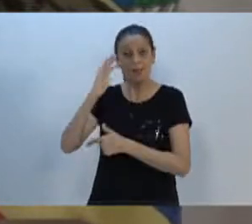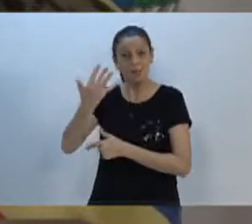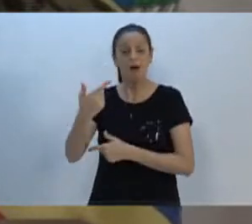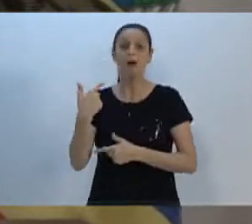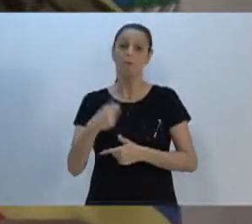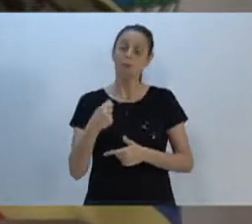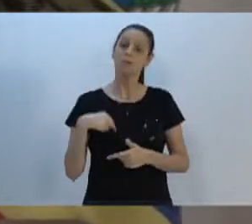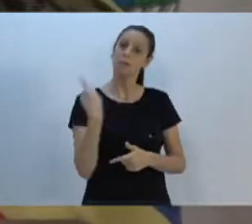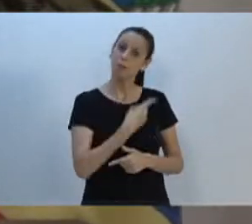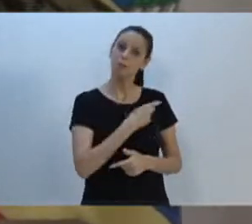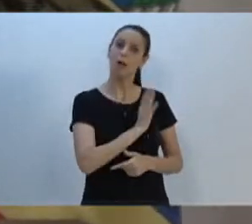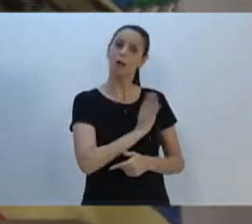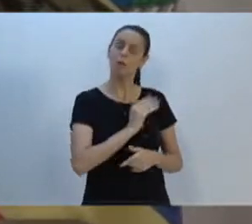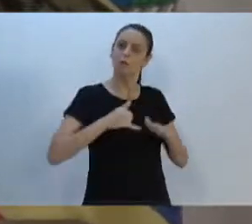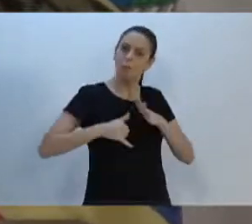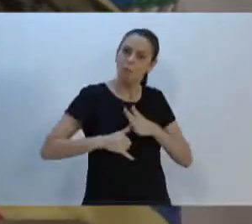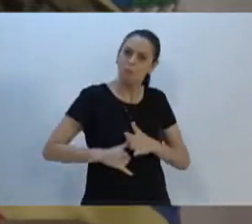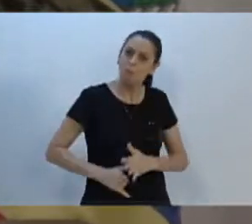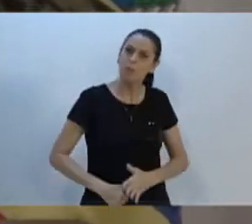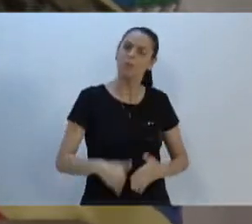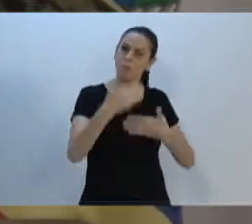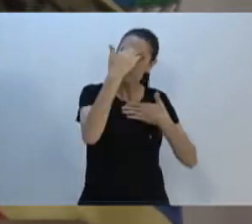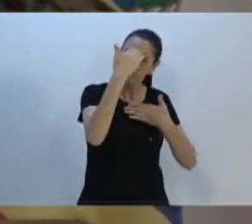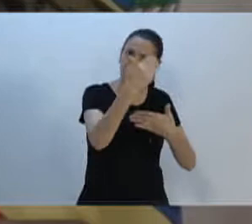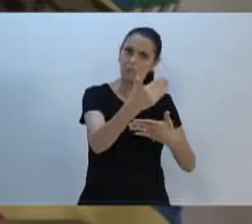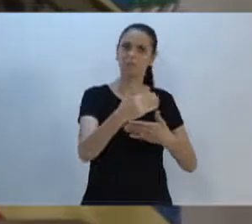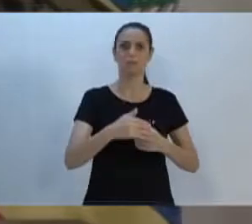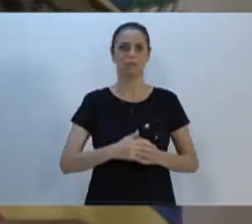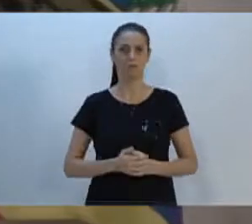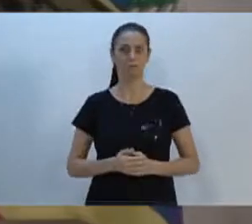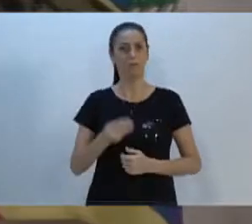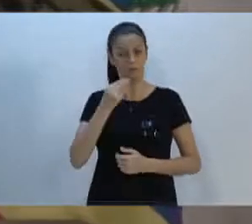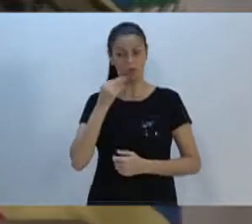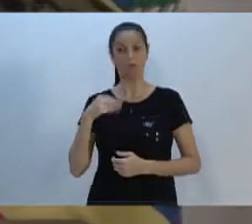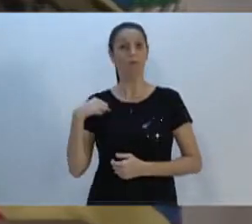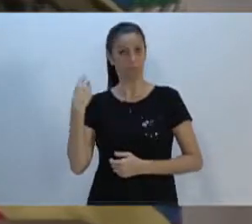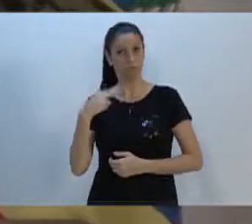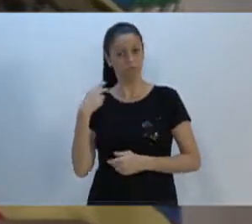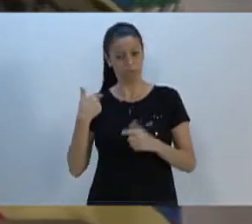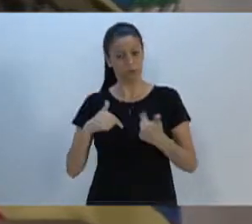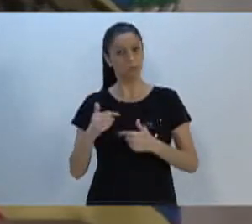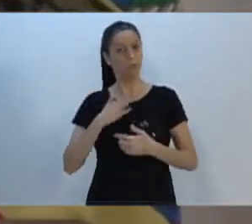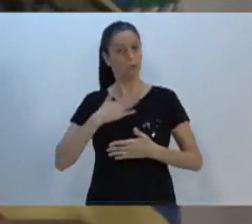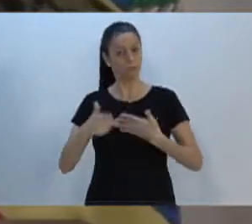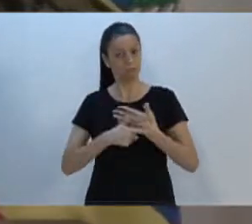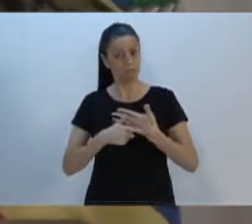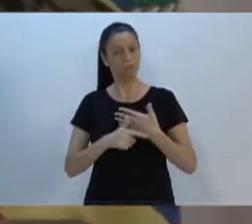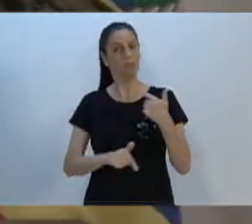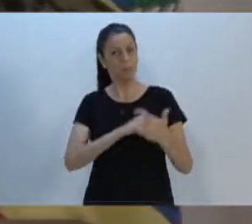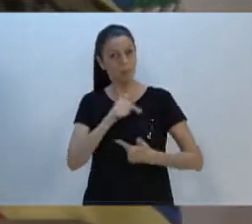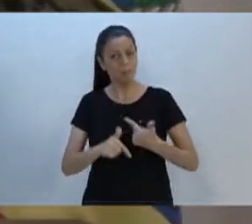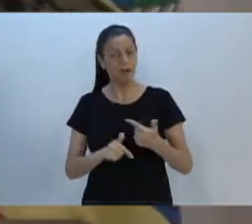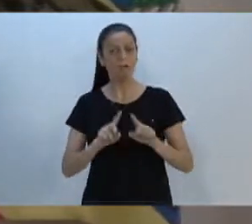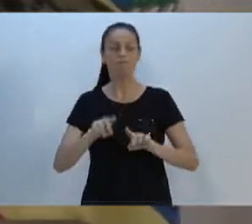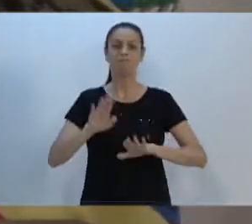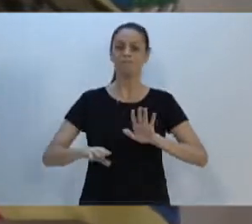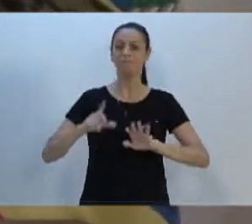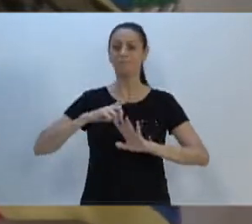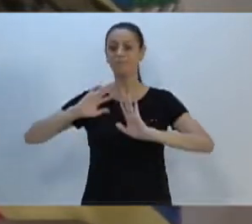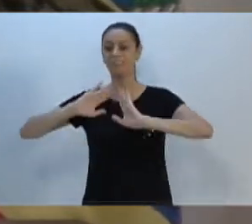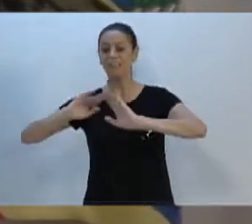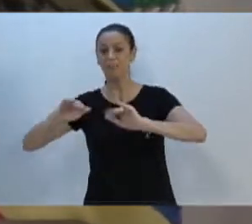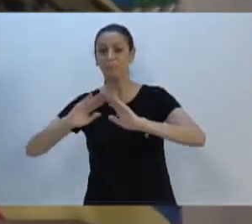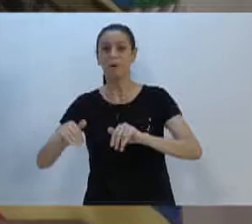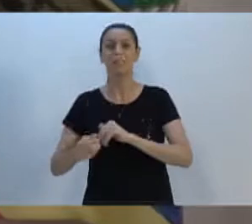cobrar também agradecer. Eu sei que estou ali para fazer o trabalho, mas às vezes a demanda é muito grande, é muito grande, e acaba